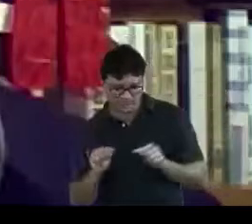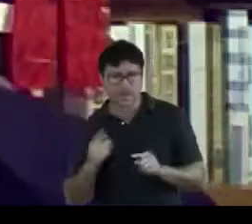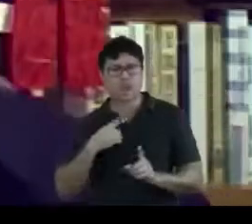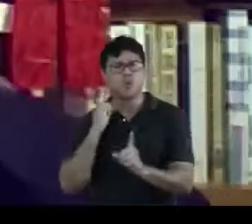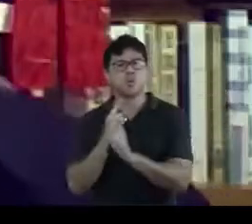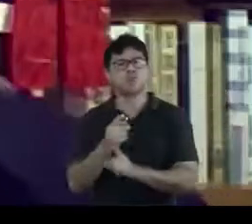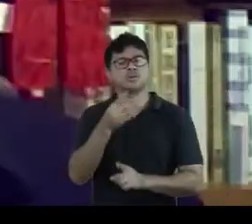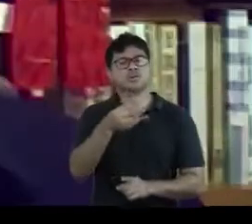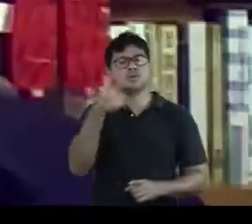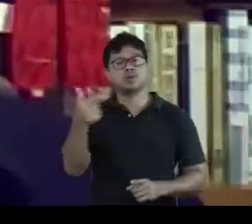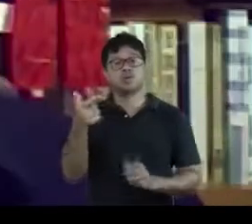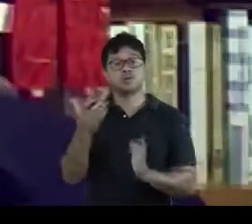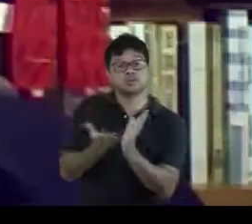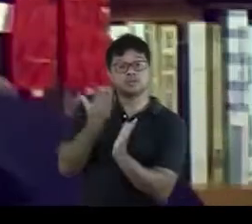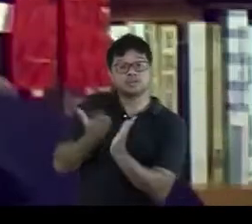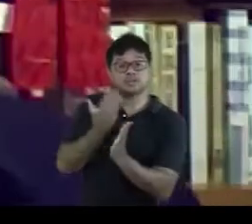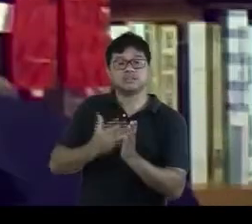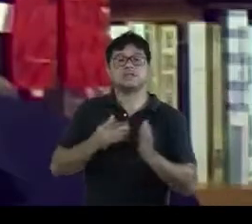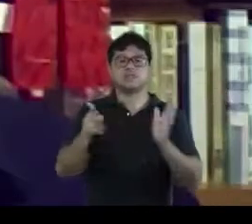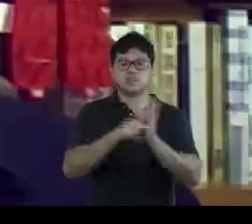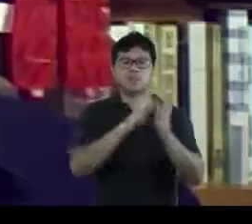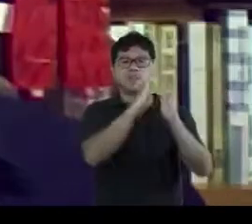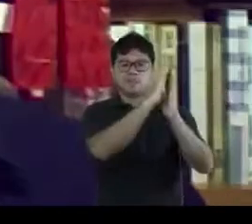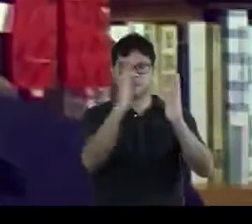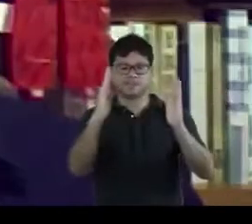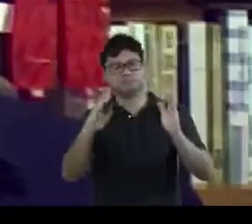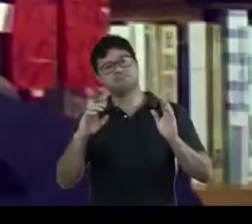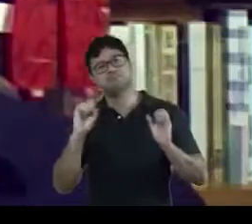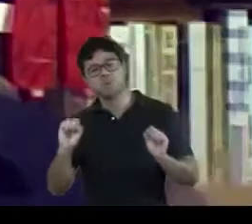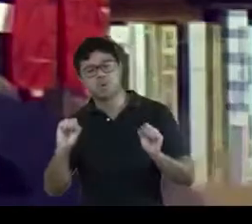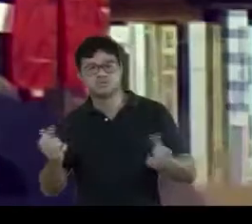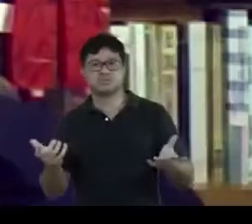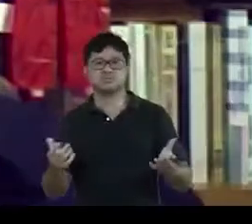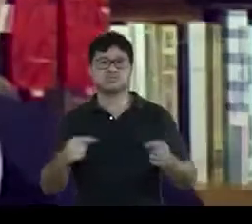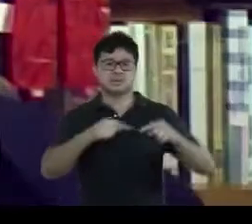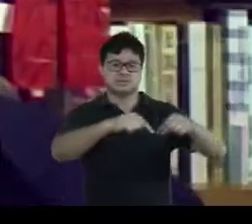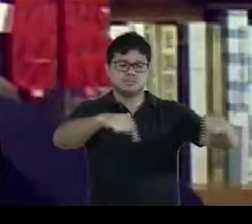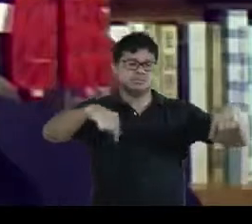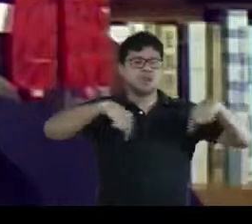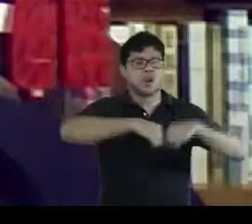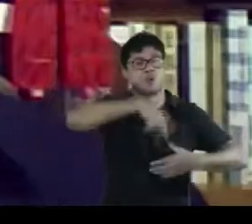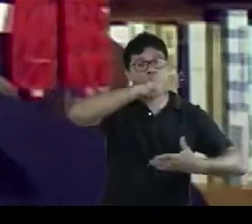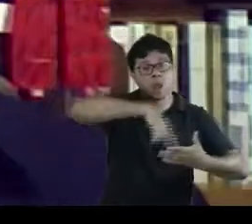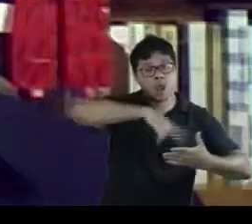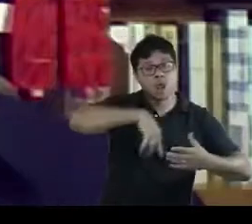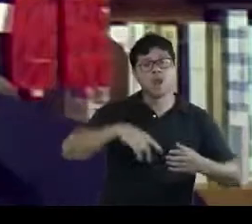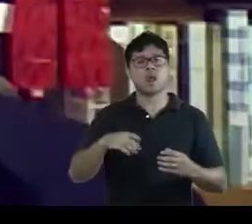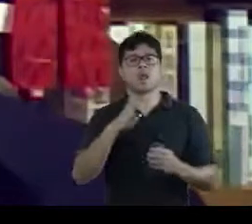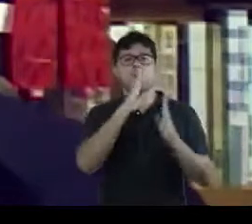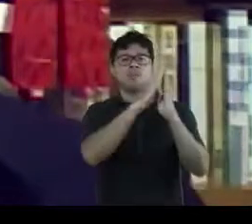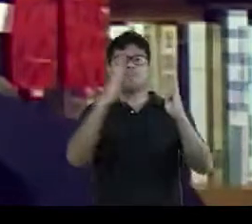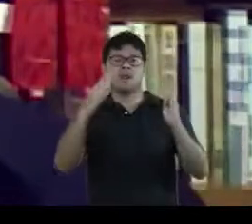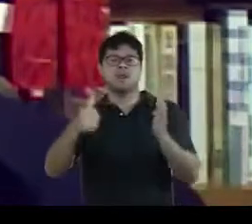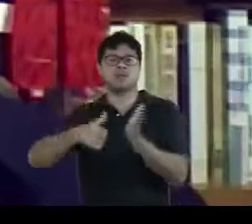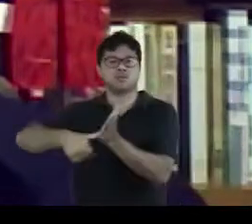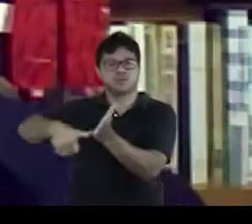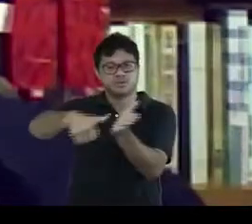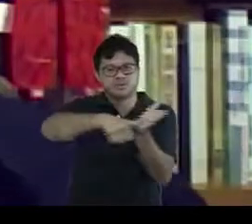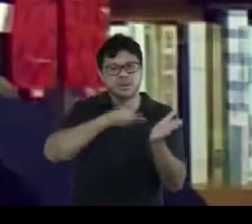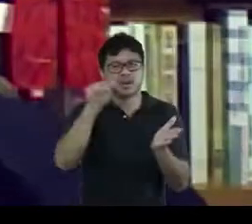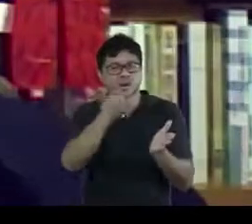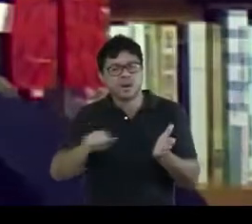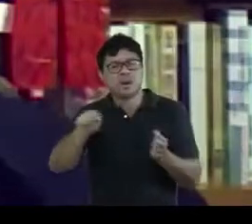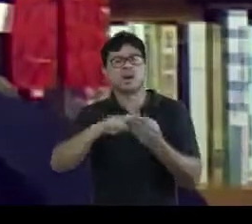32 catálogos dessas bibliotecas, sejam elas gabinetes de leitura, bibliotecas associativas,